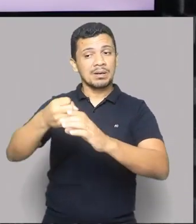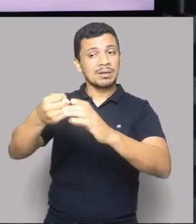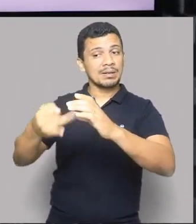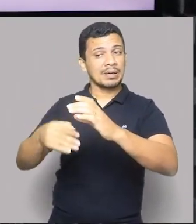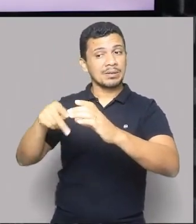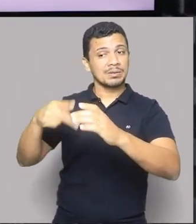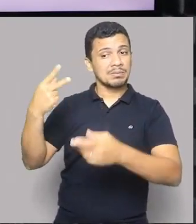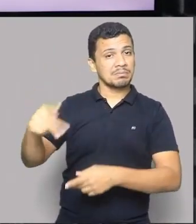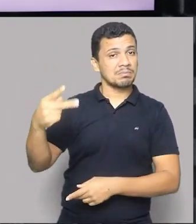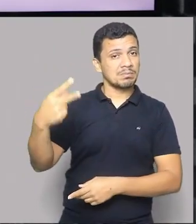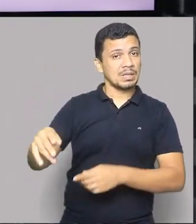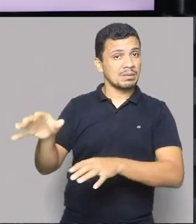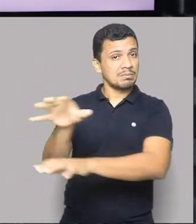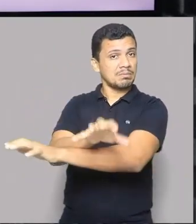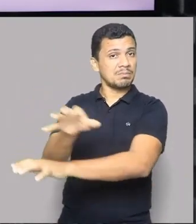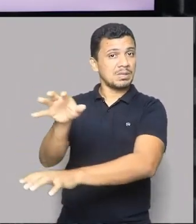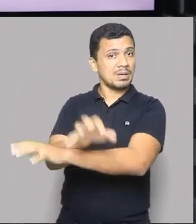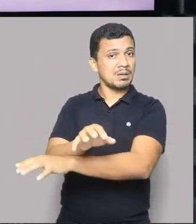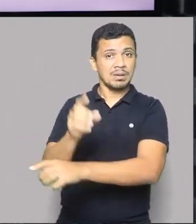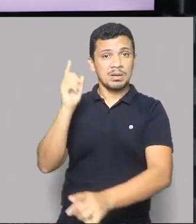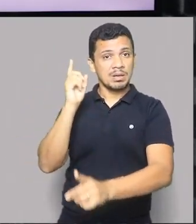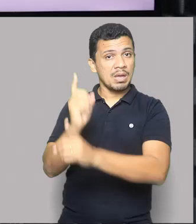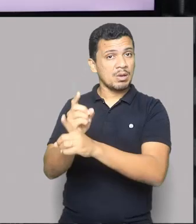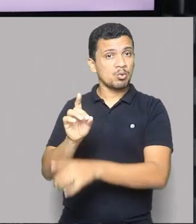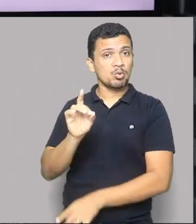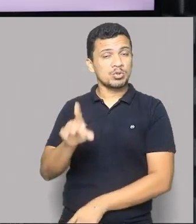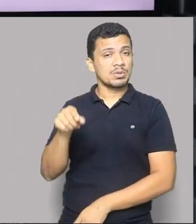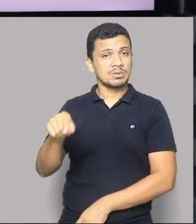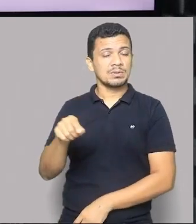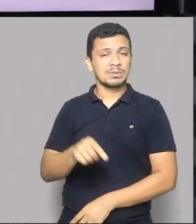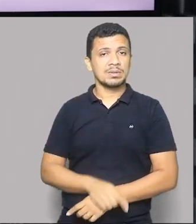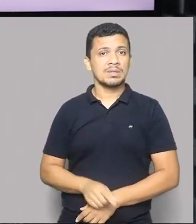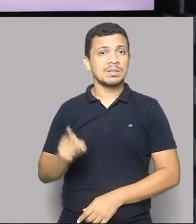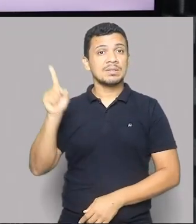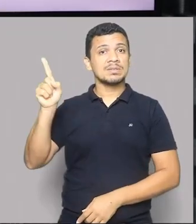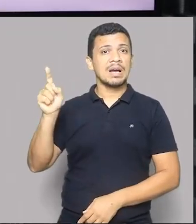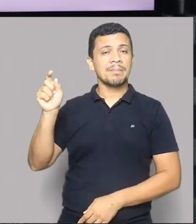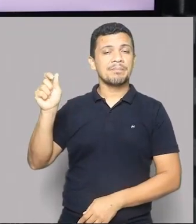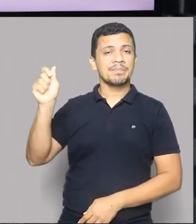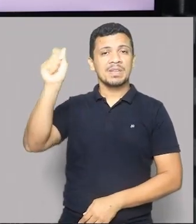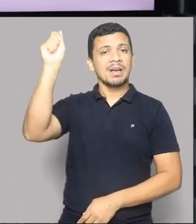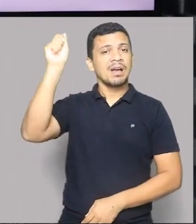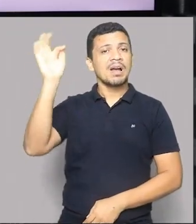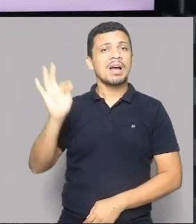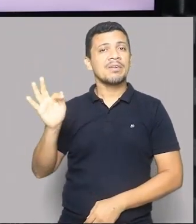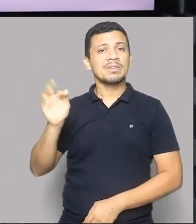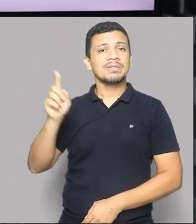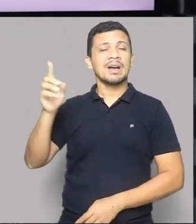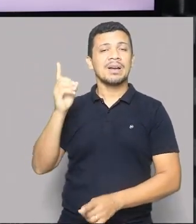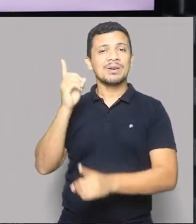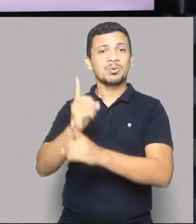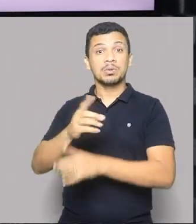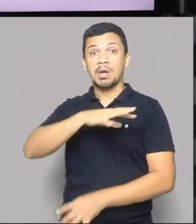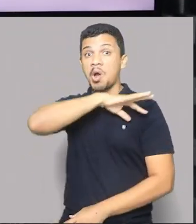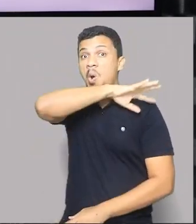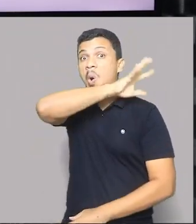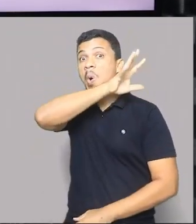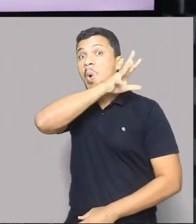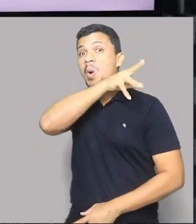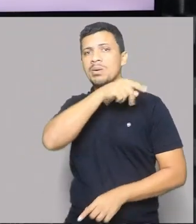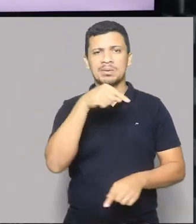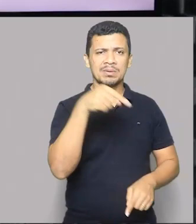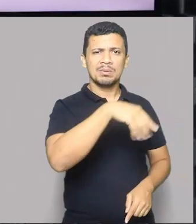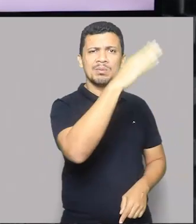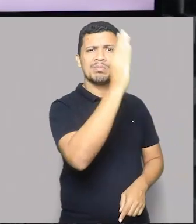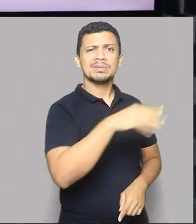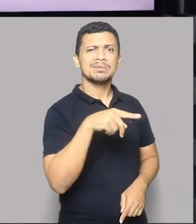naquele bioma. Só se encontra lá. Ah, professor, exemplo, lá na África, nas savanas, leão. Ah, professor, mas bem aqui no Brasil tem um leão.